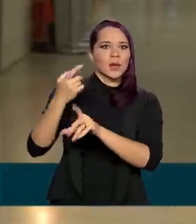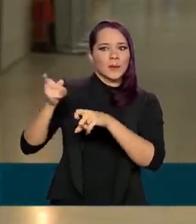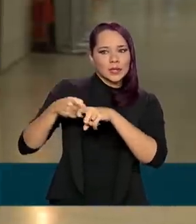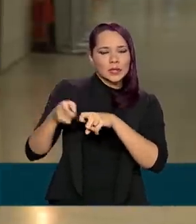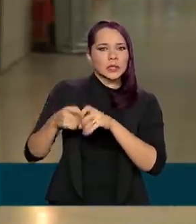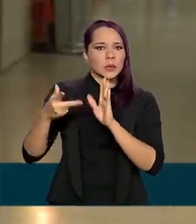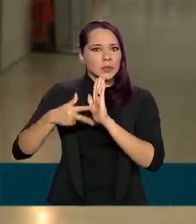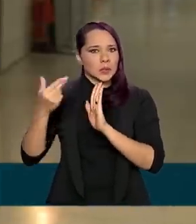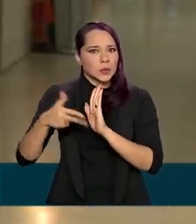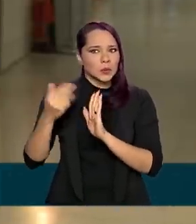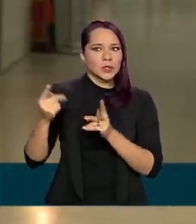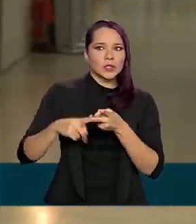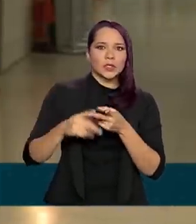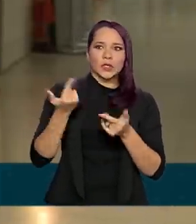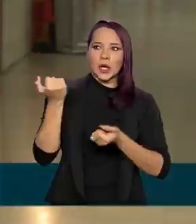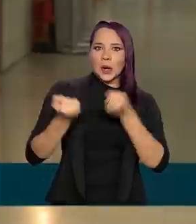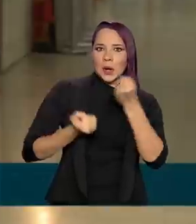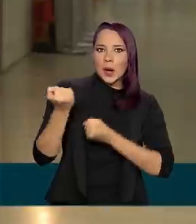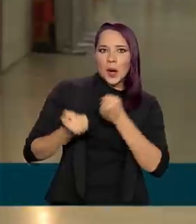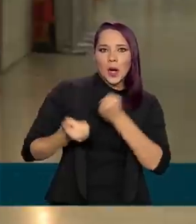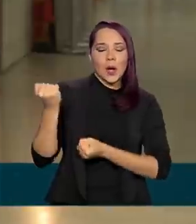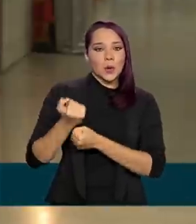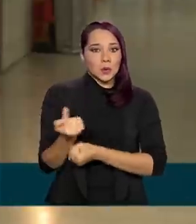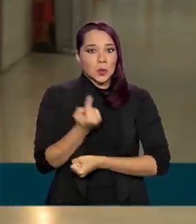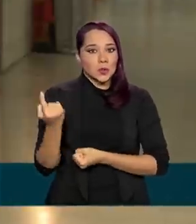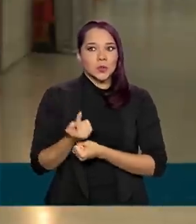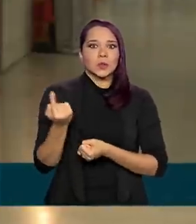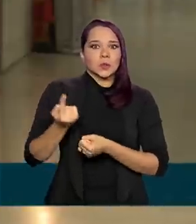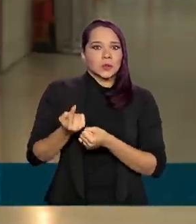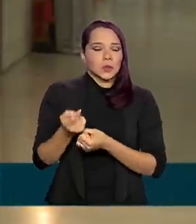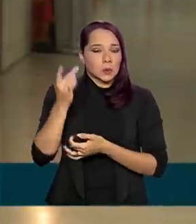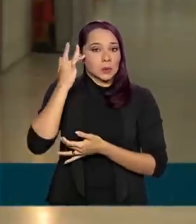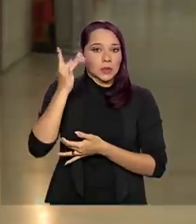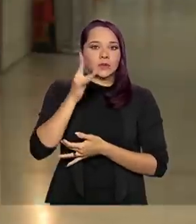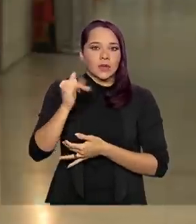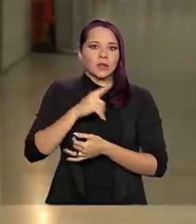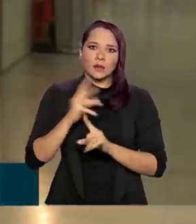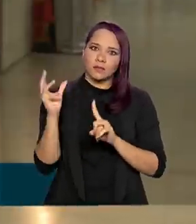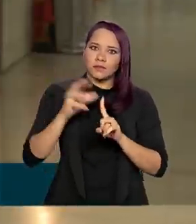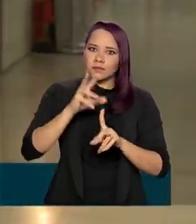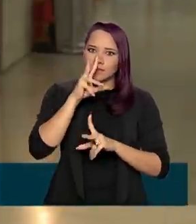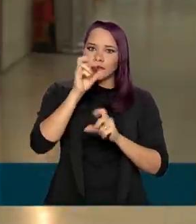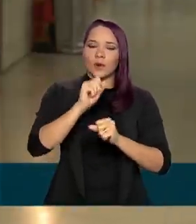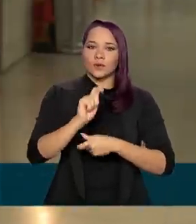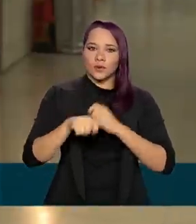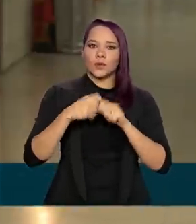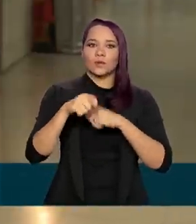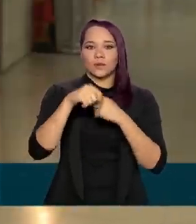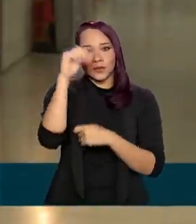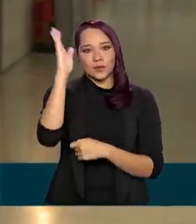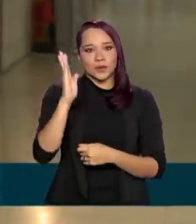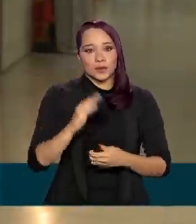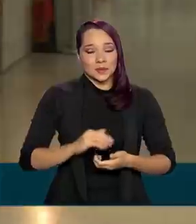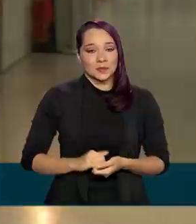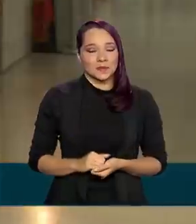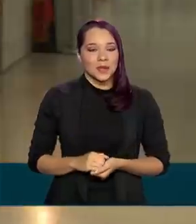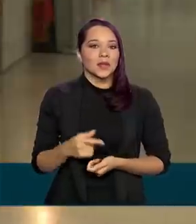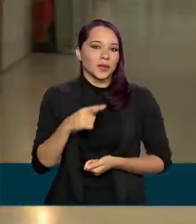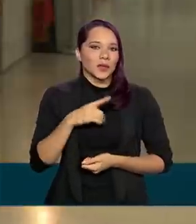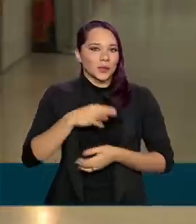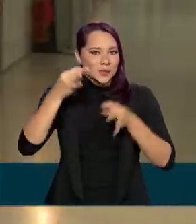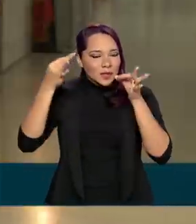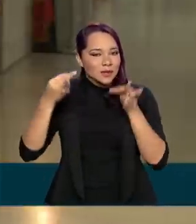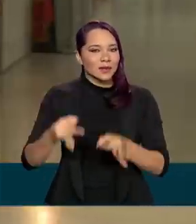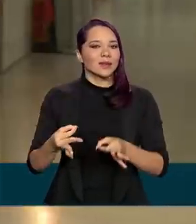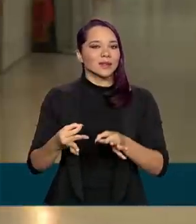distância, vai trazer os veículos autônomos. Isso vai ter um impacto muito forte na economia e eu tenho certeza